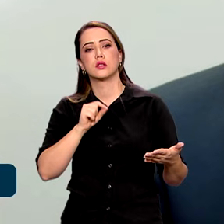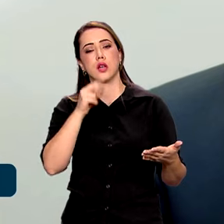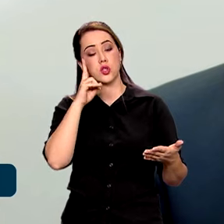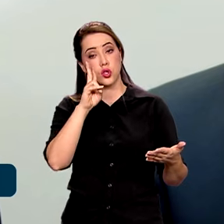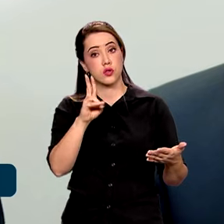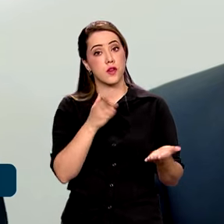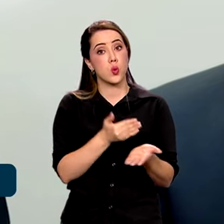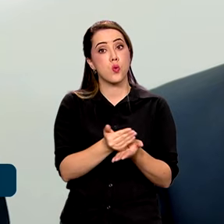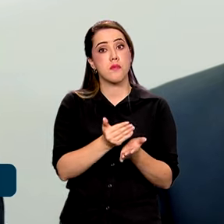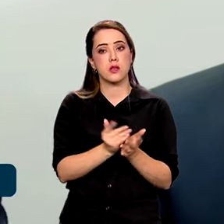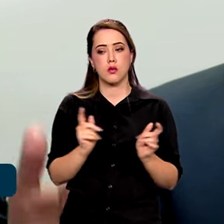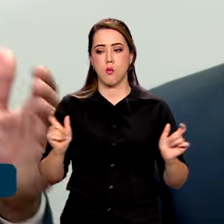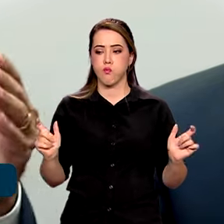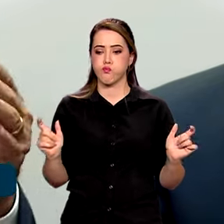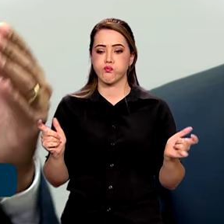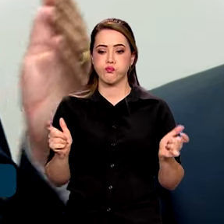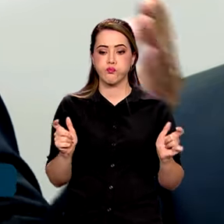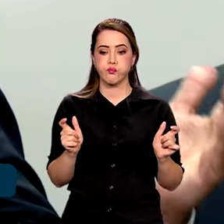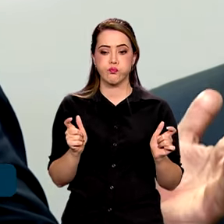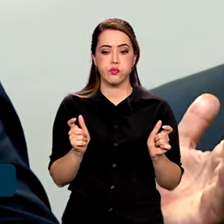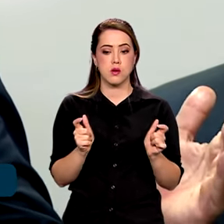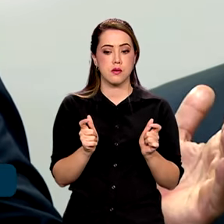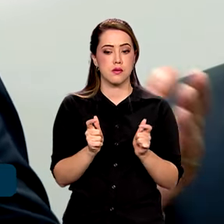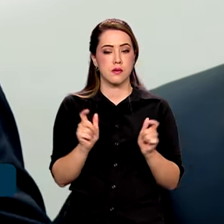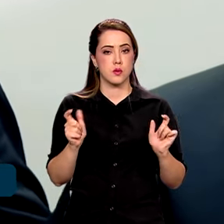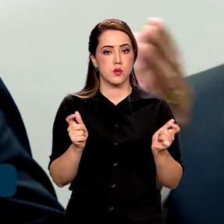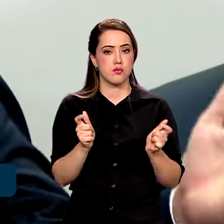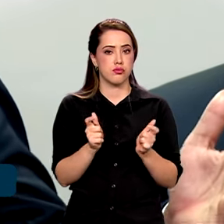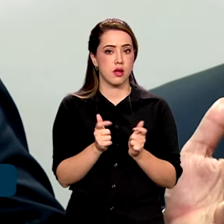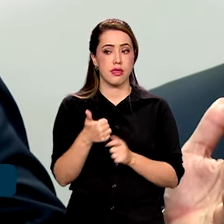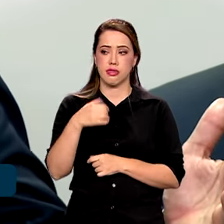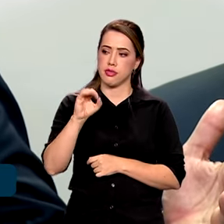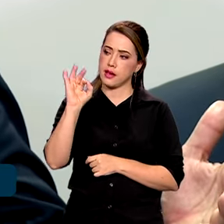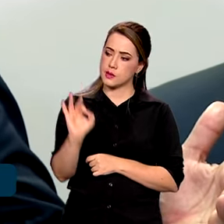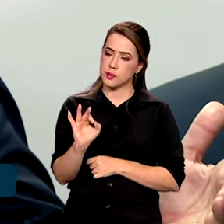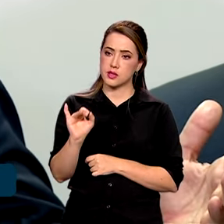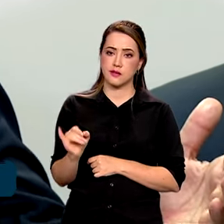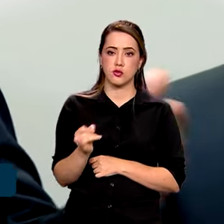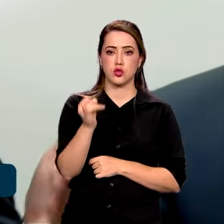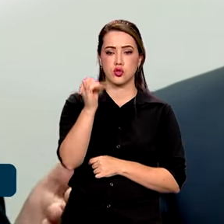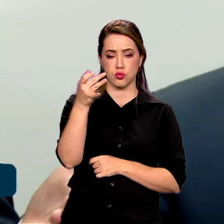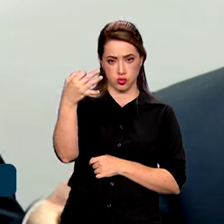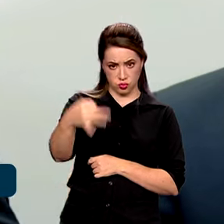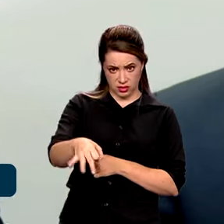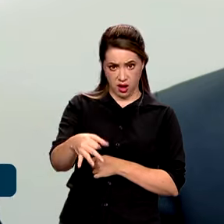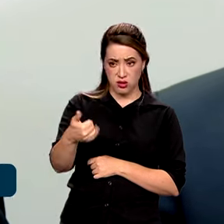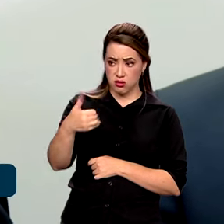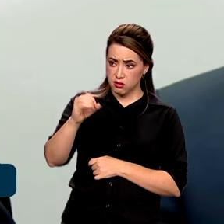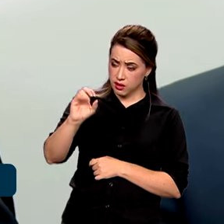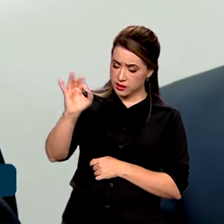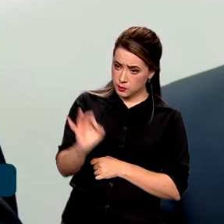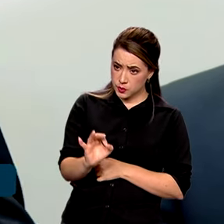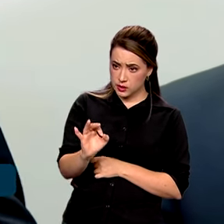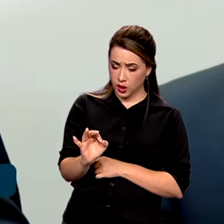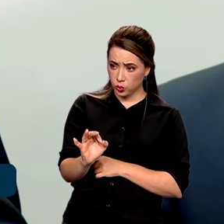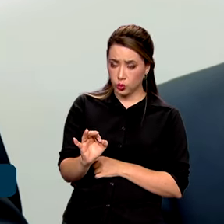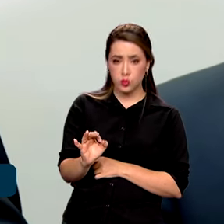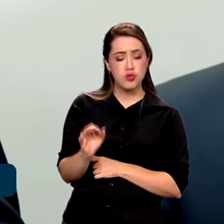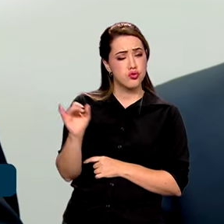desaceleração. E, nós estamos com 10% de taxa de juros real e uma inflação na meta,